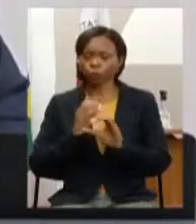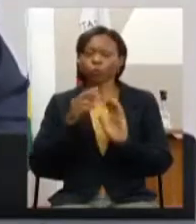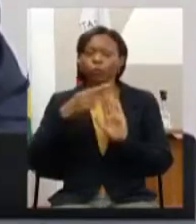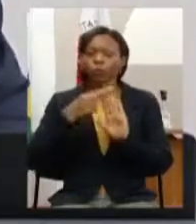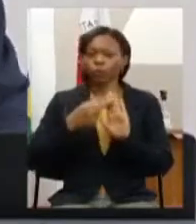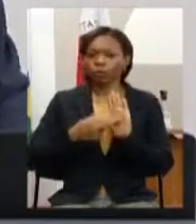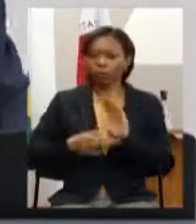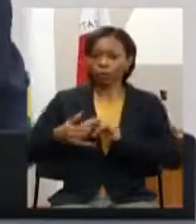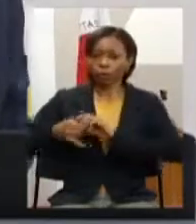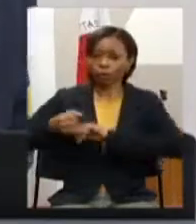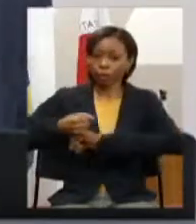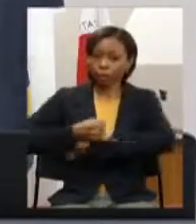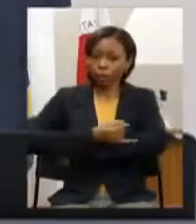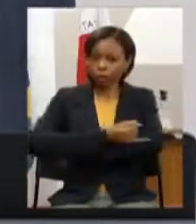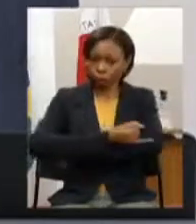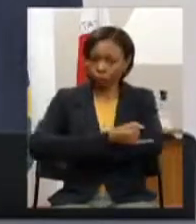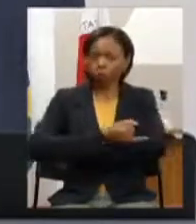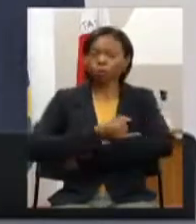Mobilidade